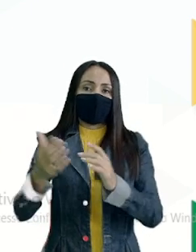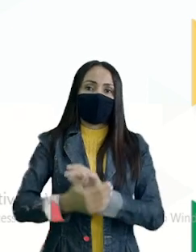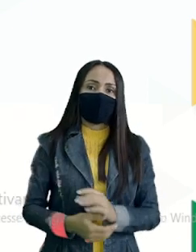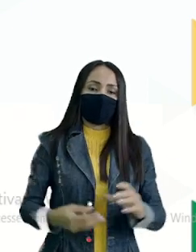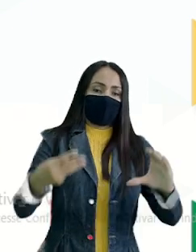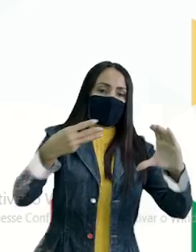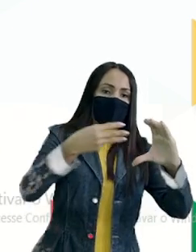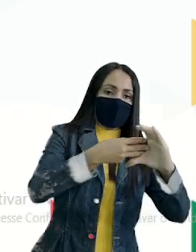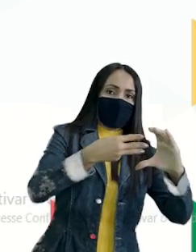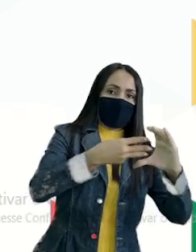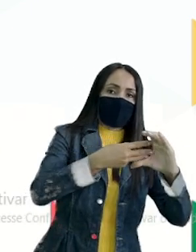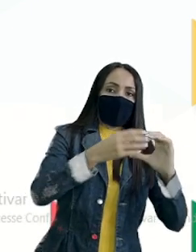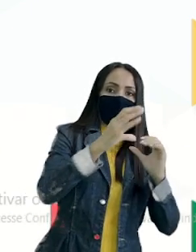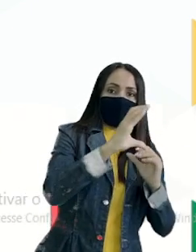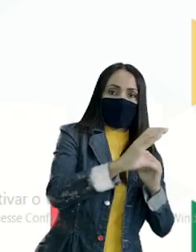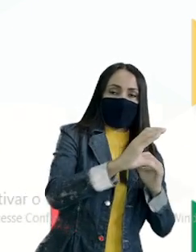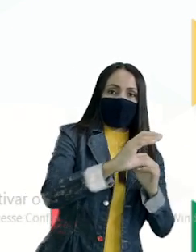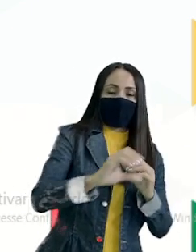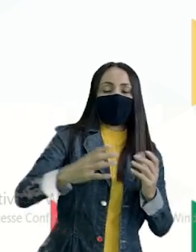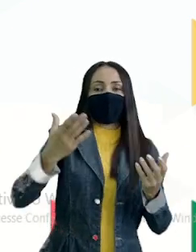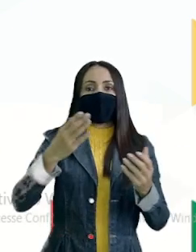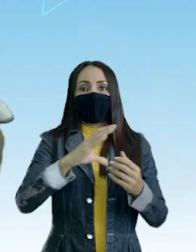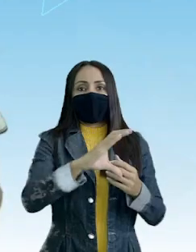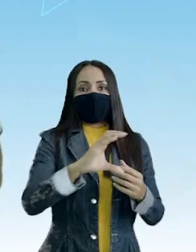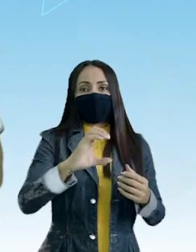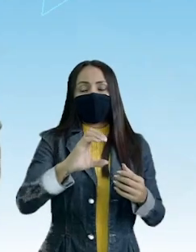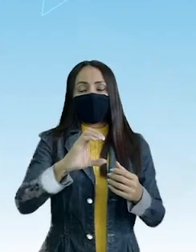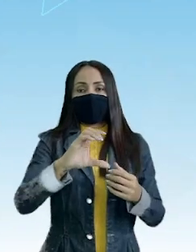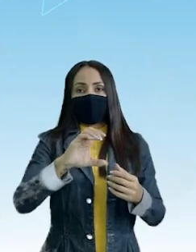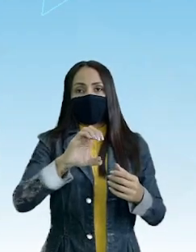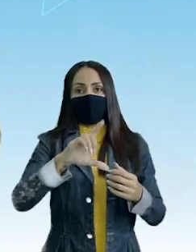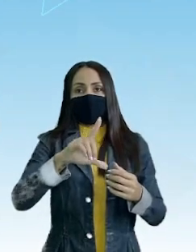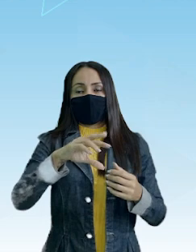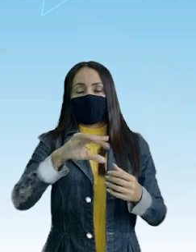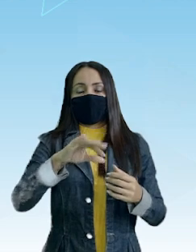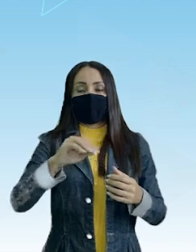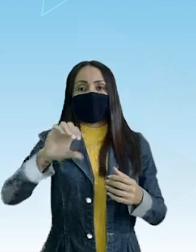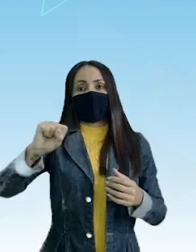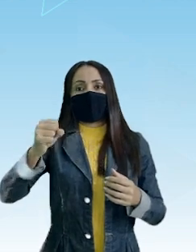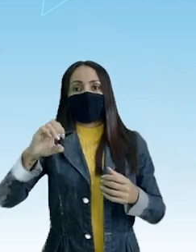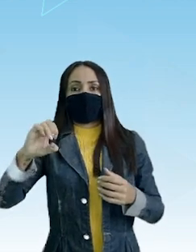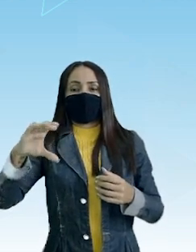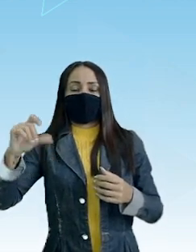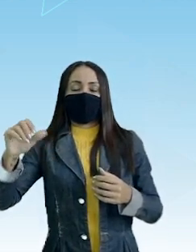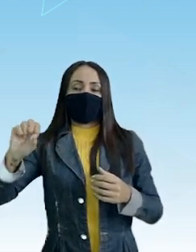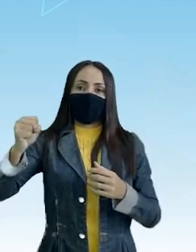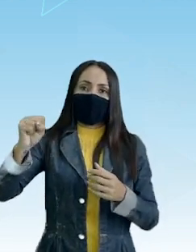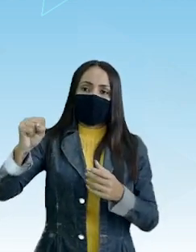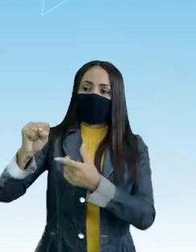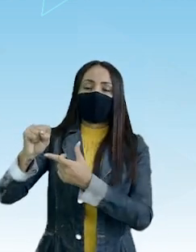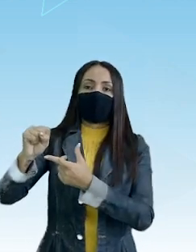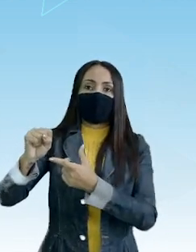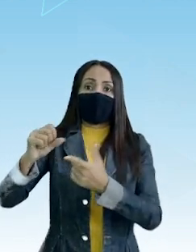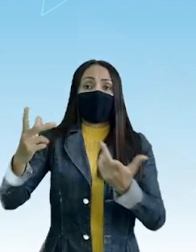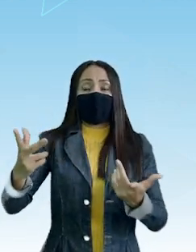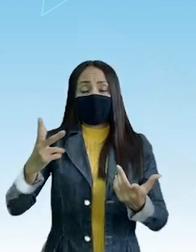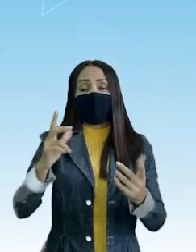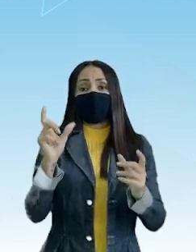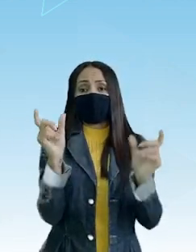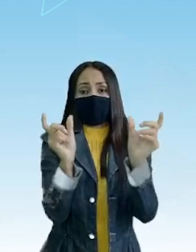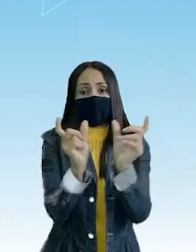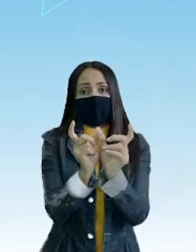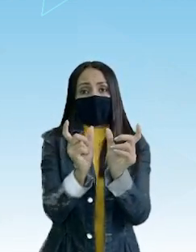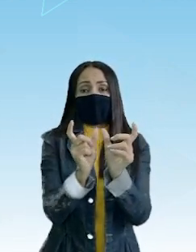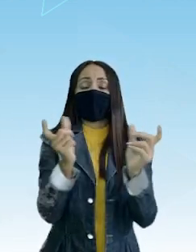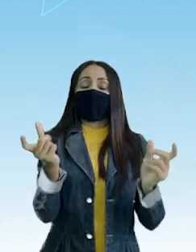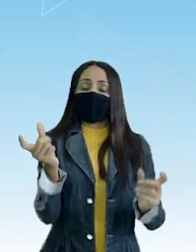E Sela Com S Então gravem bem Então quando a gente fala de homônimos São palavras parecidas Tanto